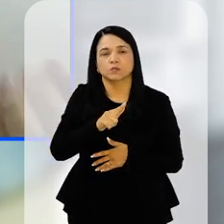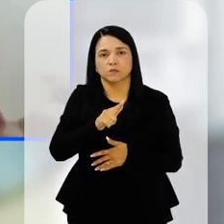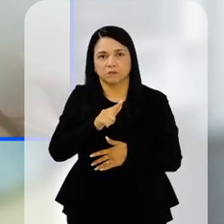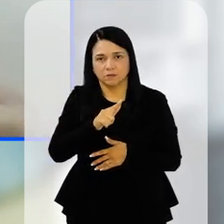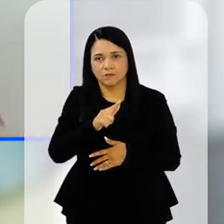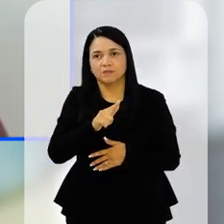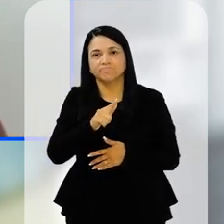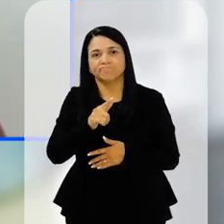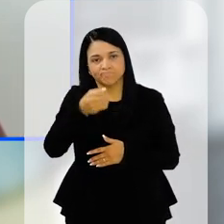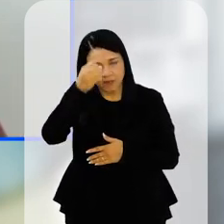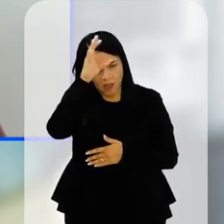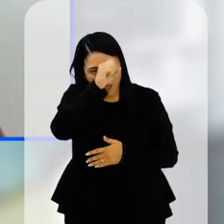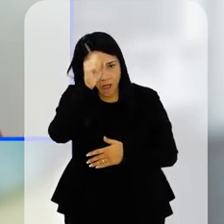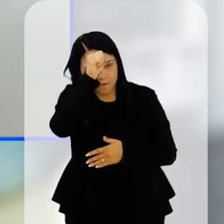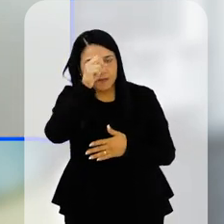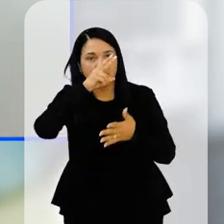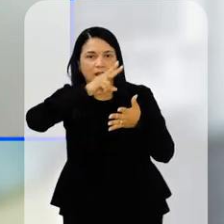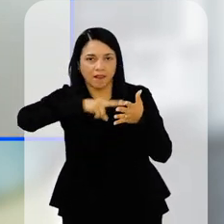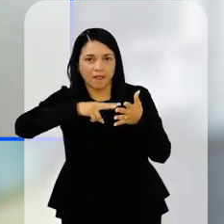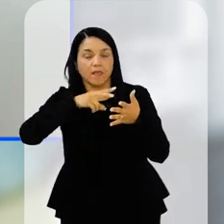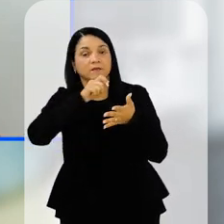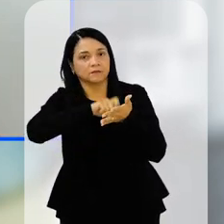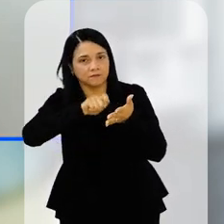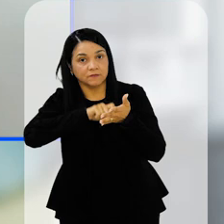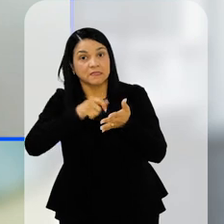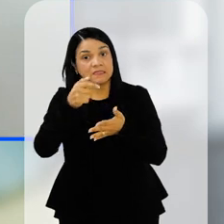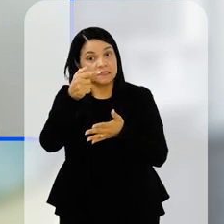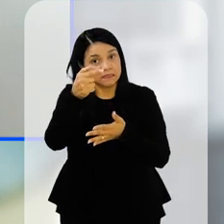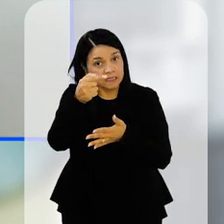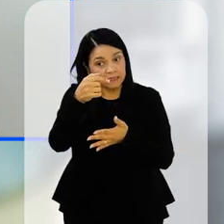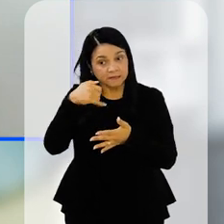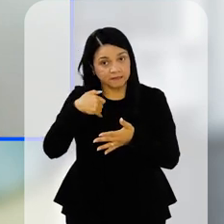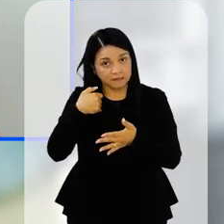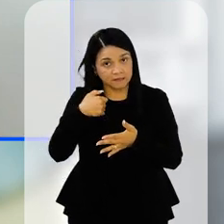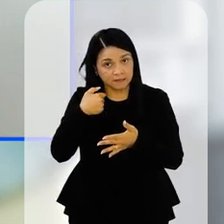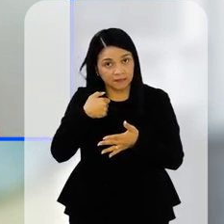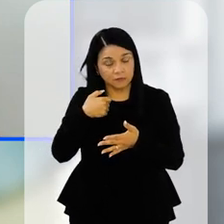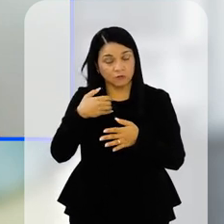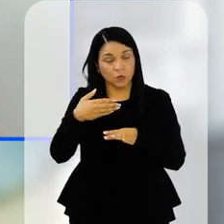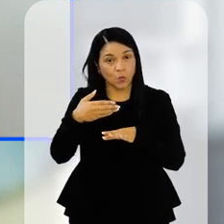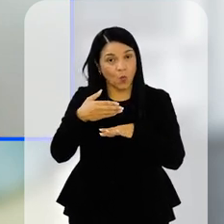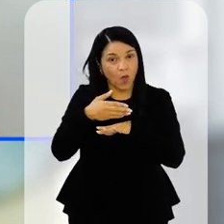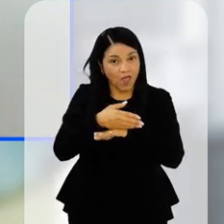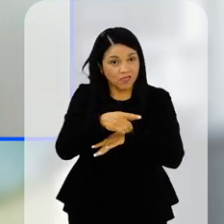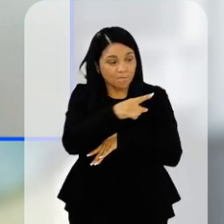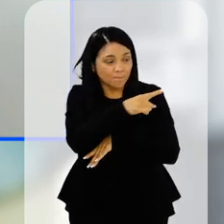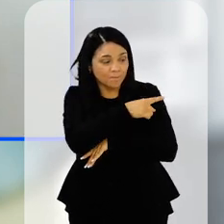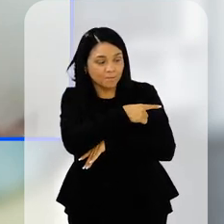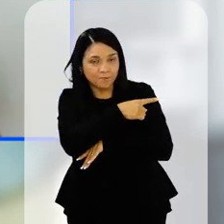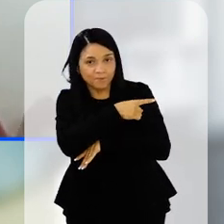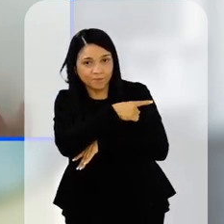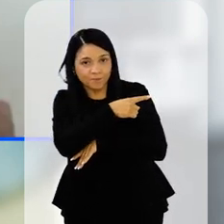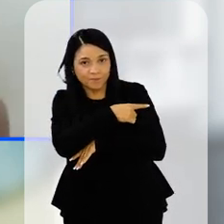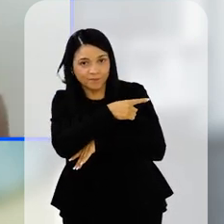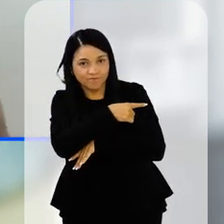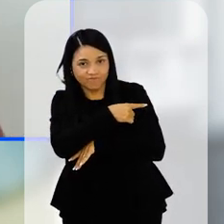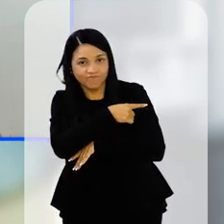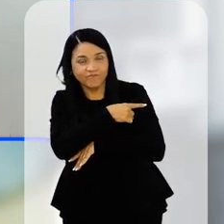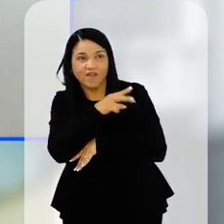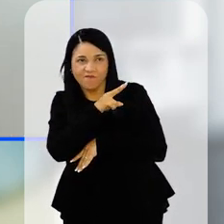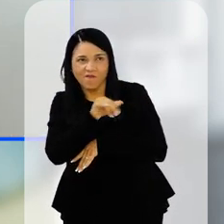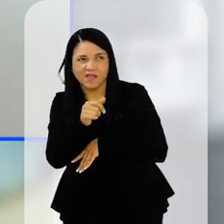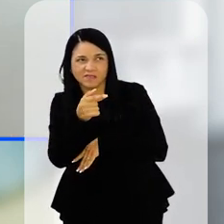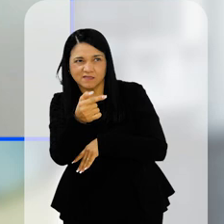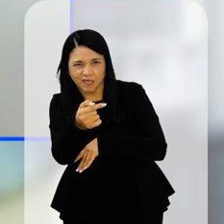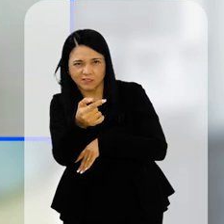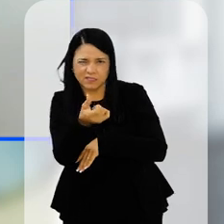nesse lugar de aprender a ler. Então, realmente, para os sete anos, que a criança quando entra no primeiro ano, está para fazer sete